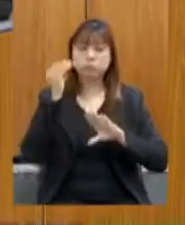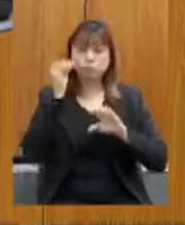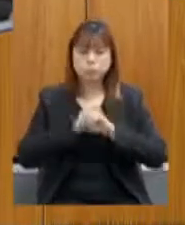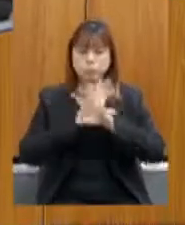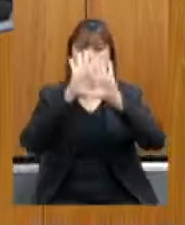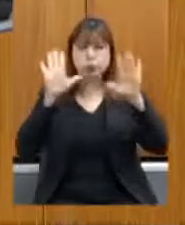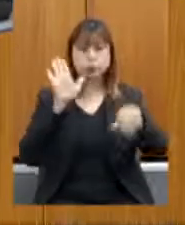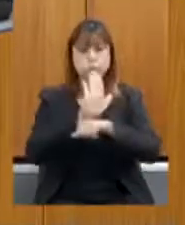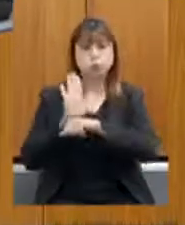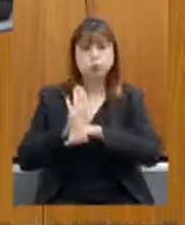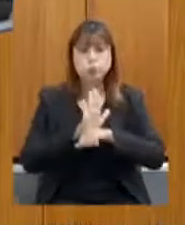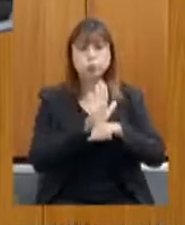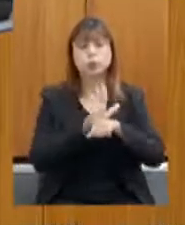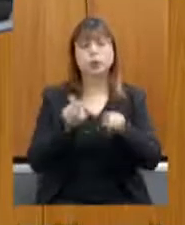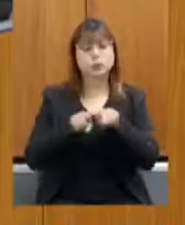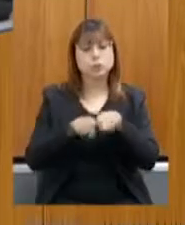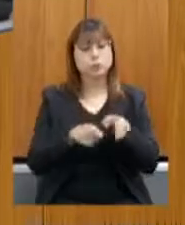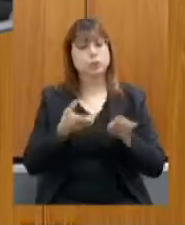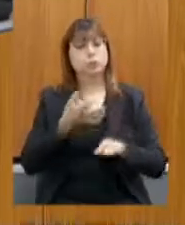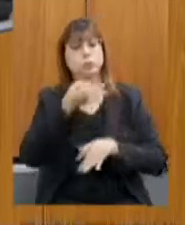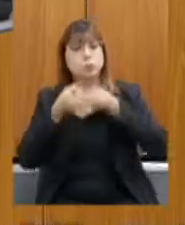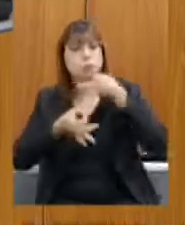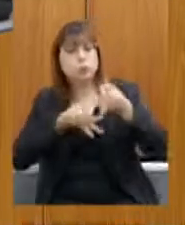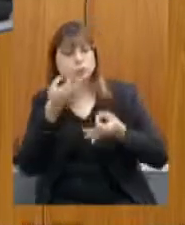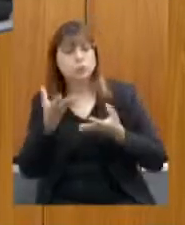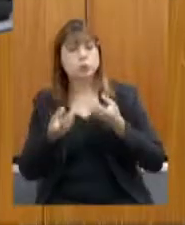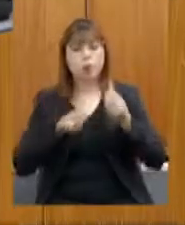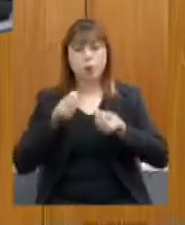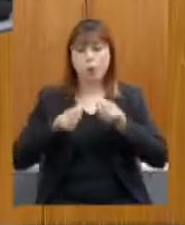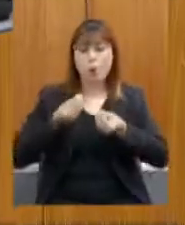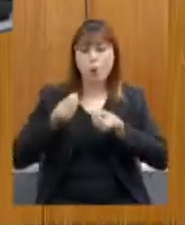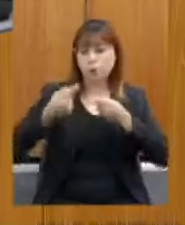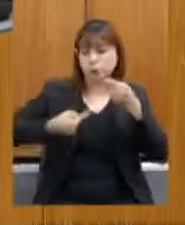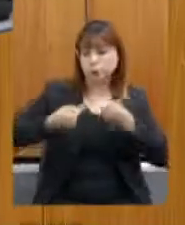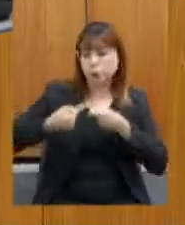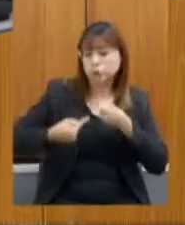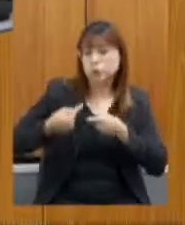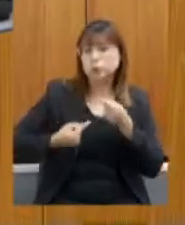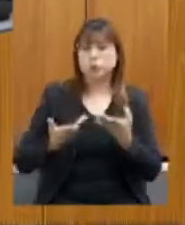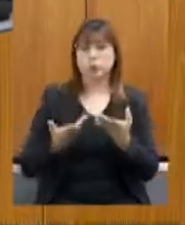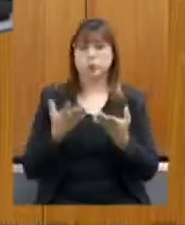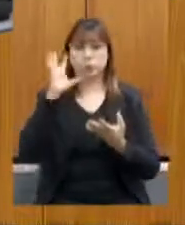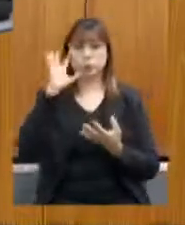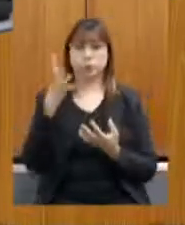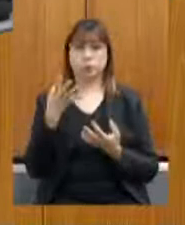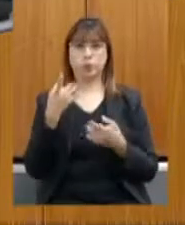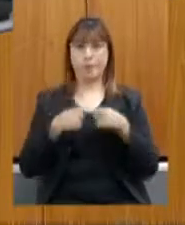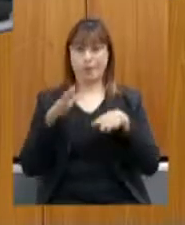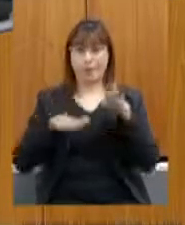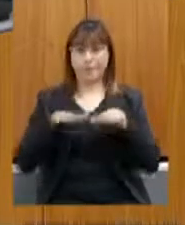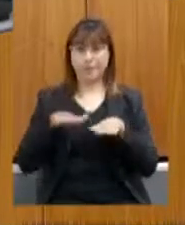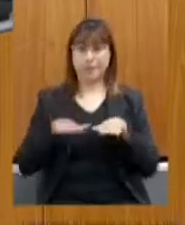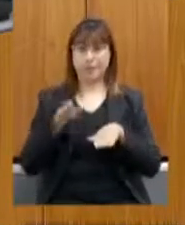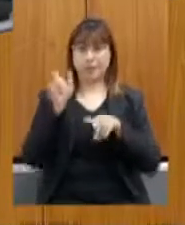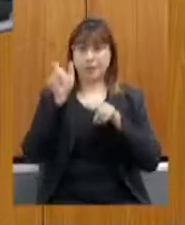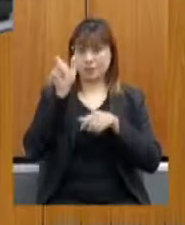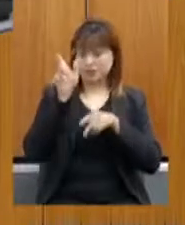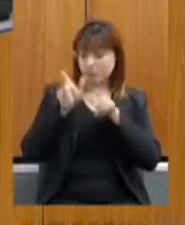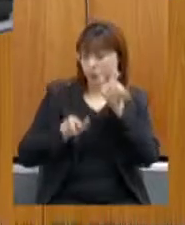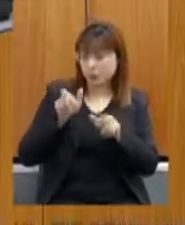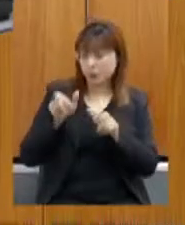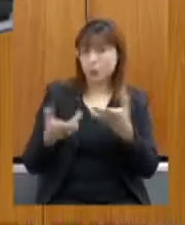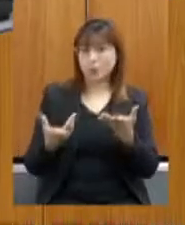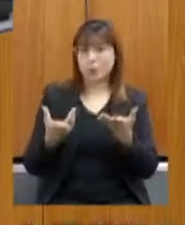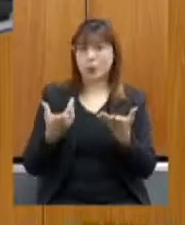auxiliar, propondo caminhos, propondo discussões, porque, às vezes, quem está na execução, secretária, sente